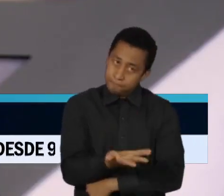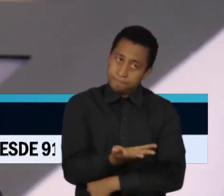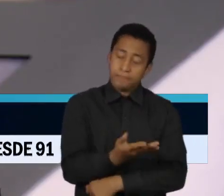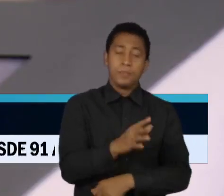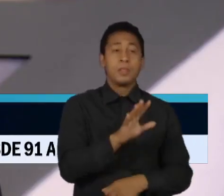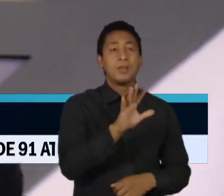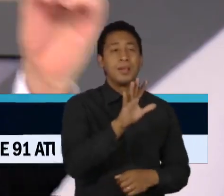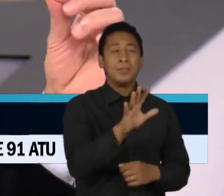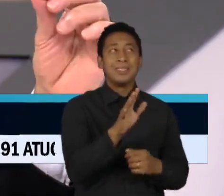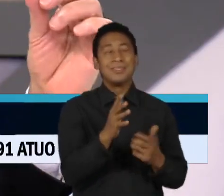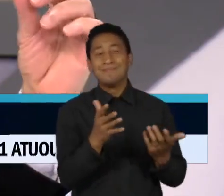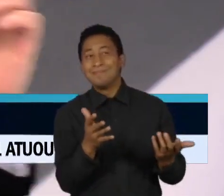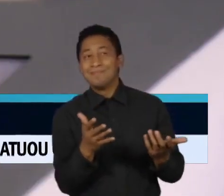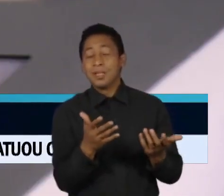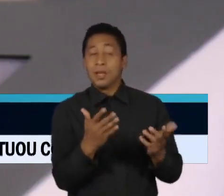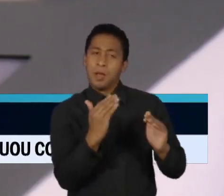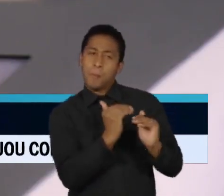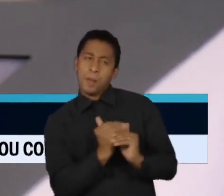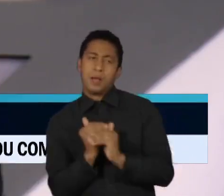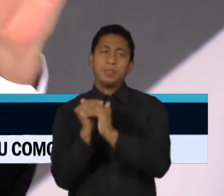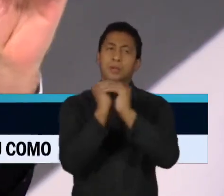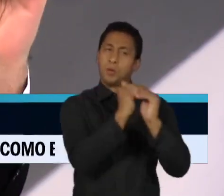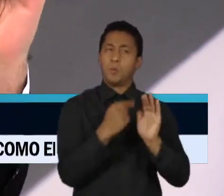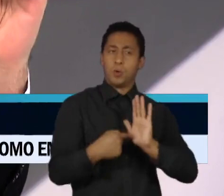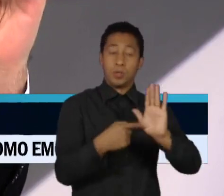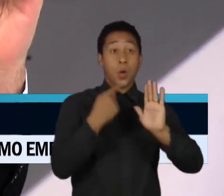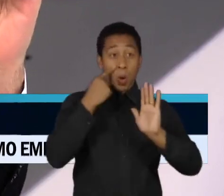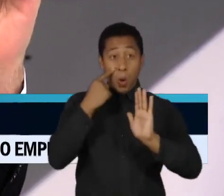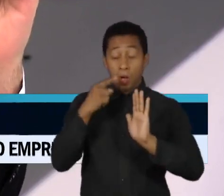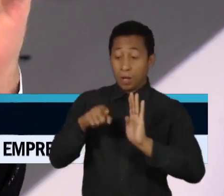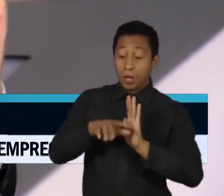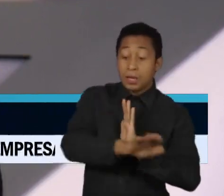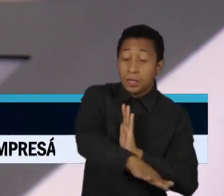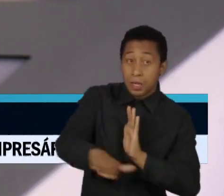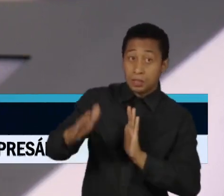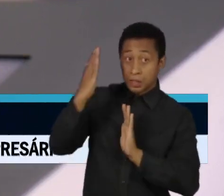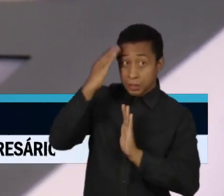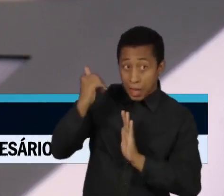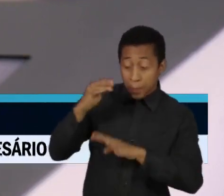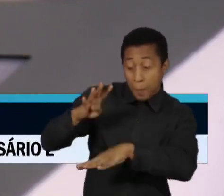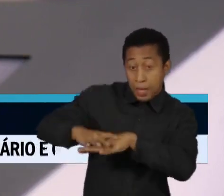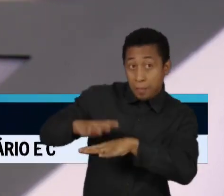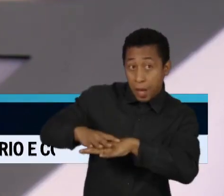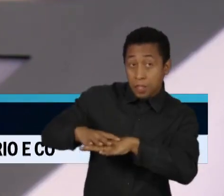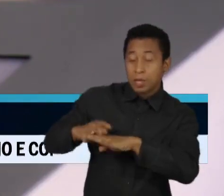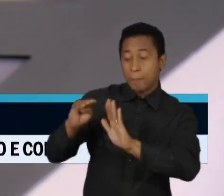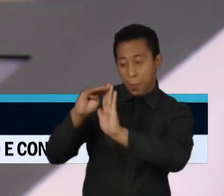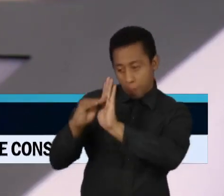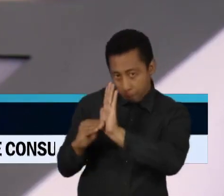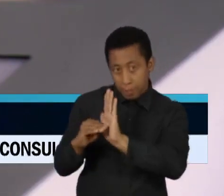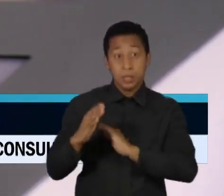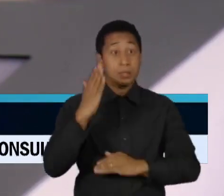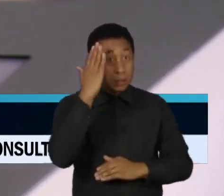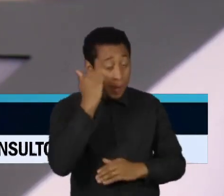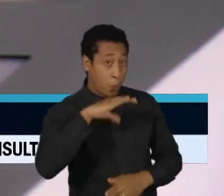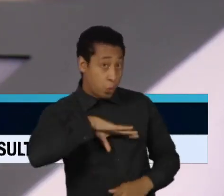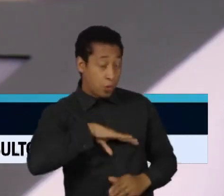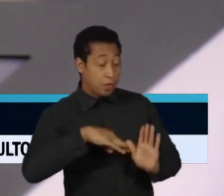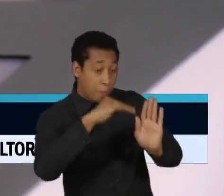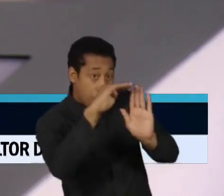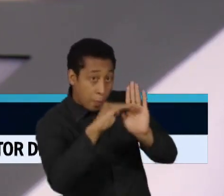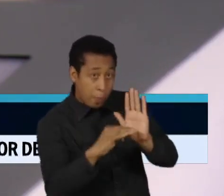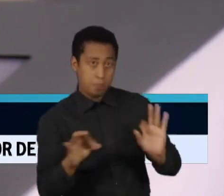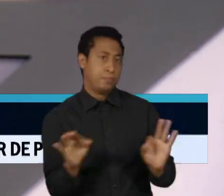uma medida de padrão, dizer isso aqui é uma criança alfabetizada. Tem outras medidas que podem ser adotadas.